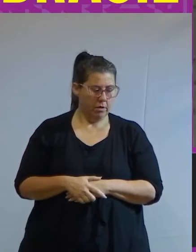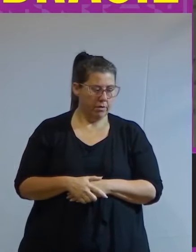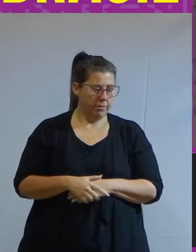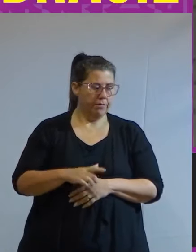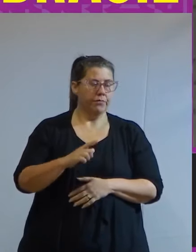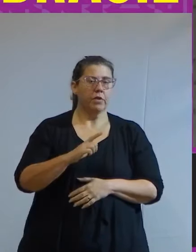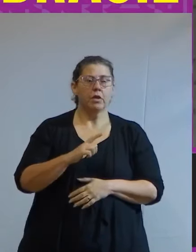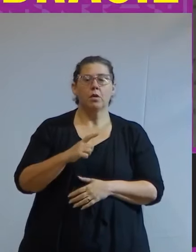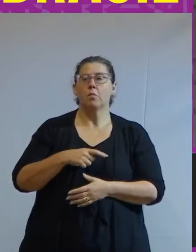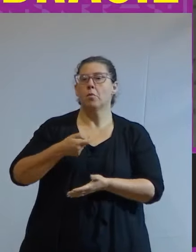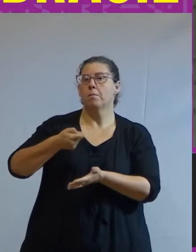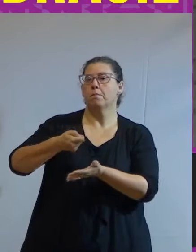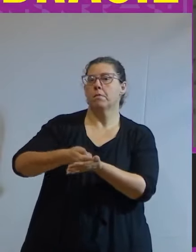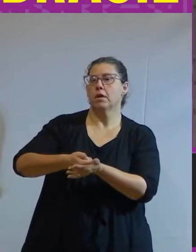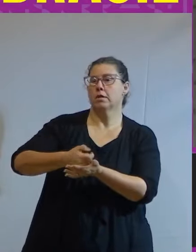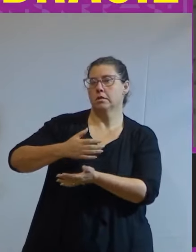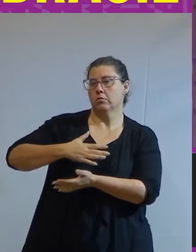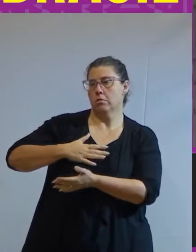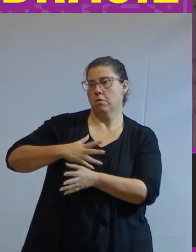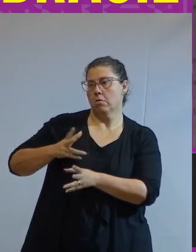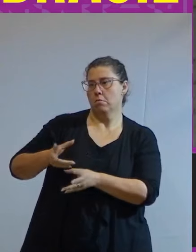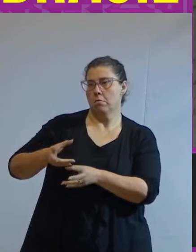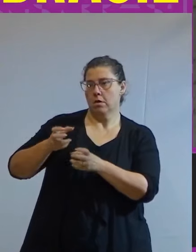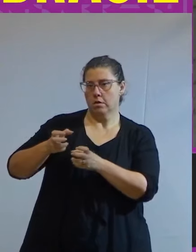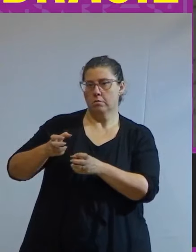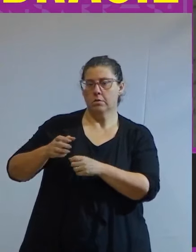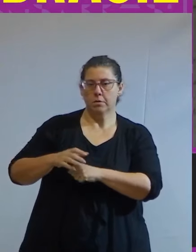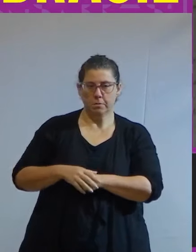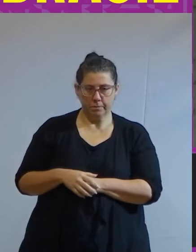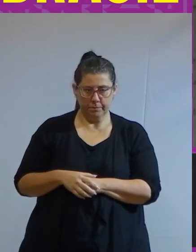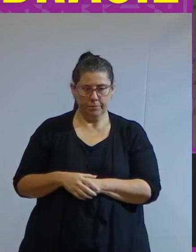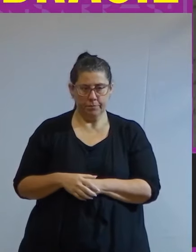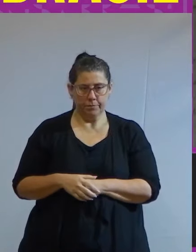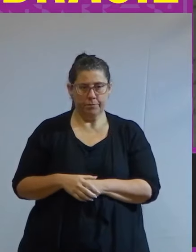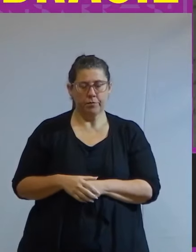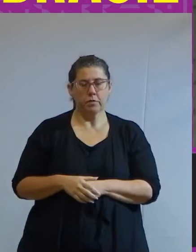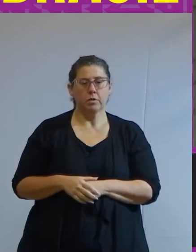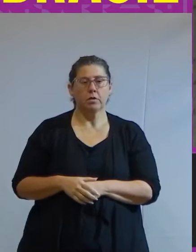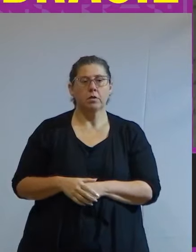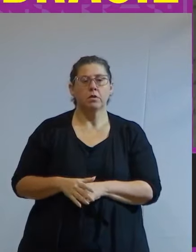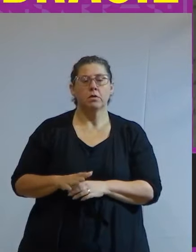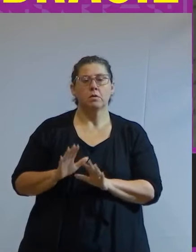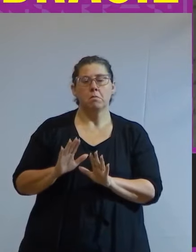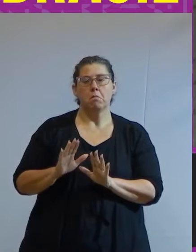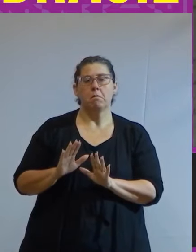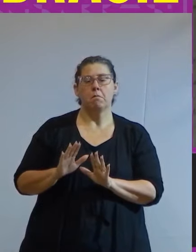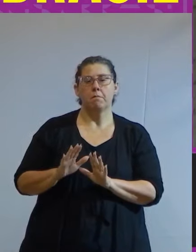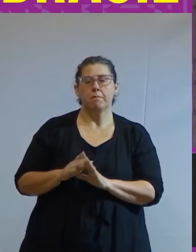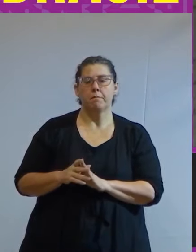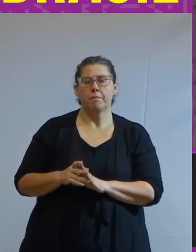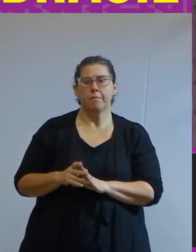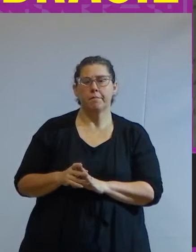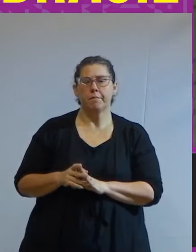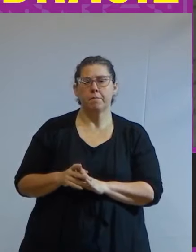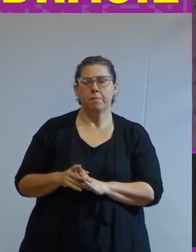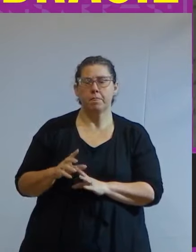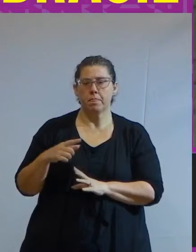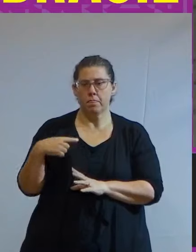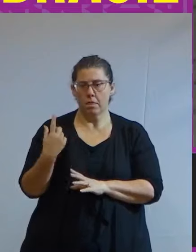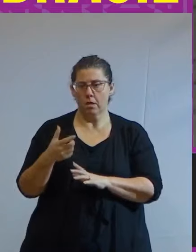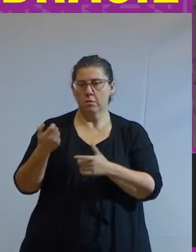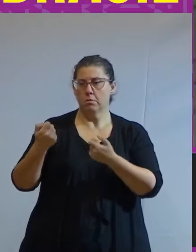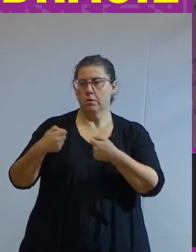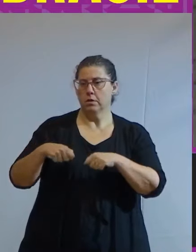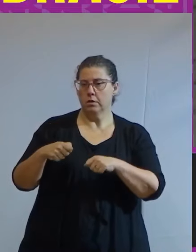tem um dever na minha visão com esse país mais do que isso nós